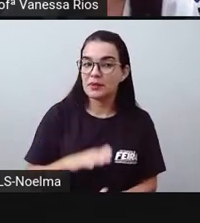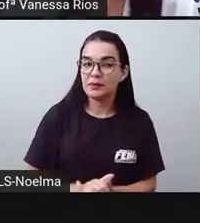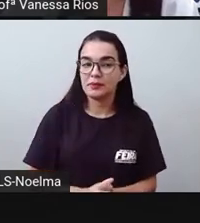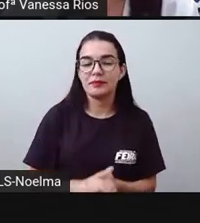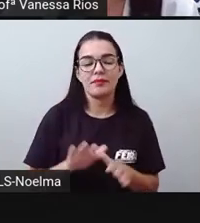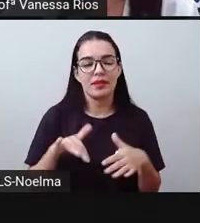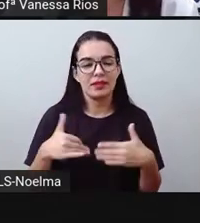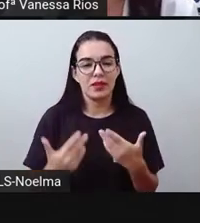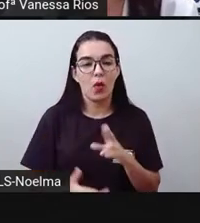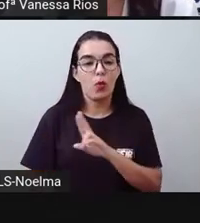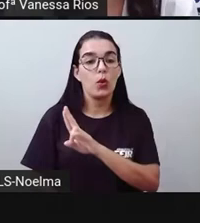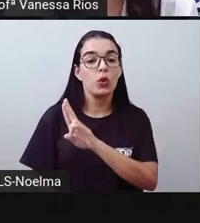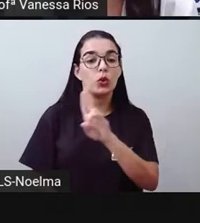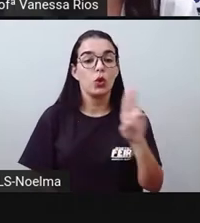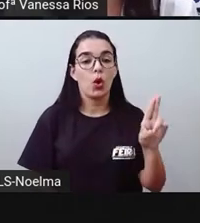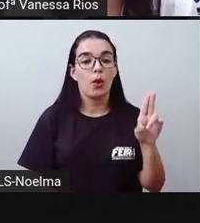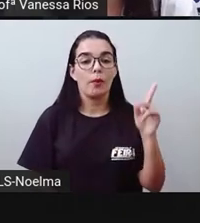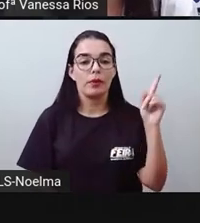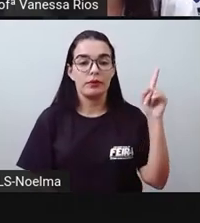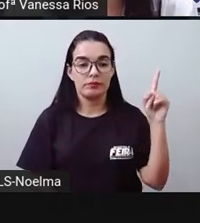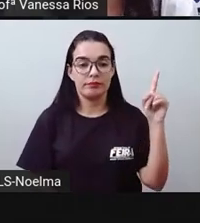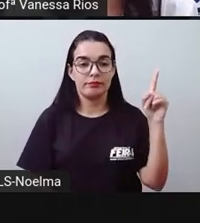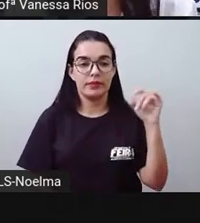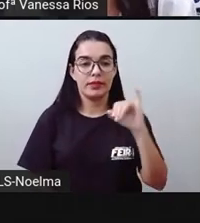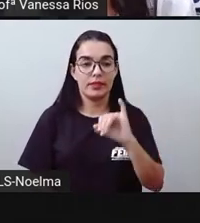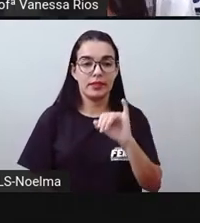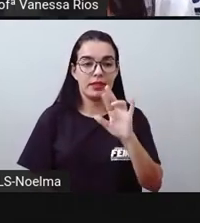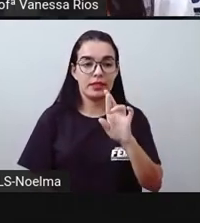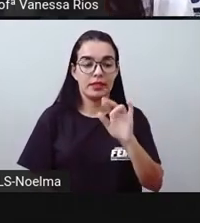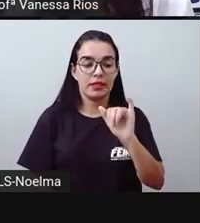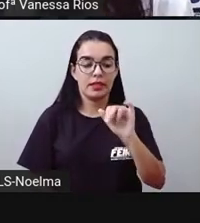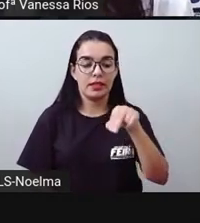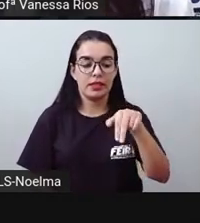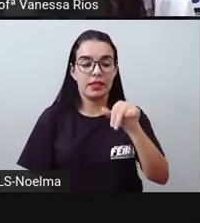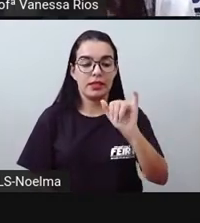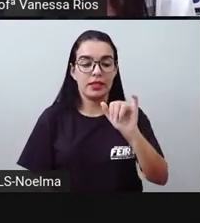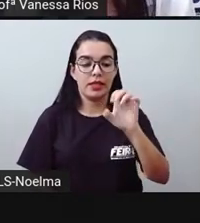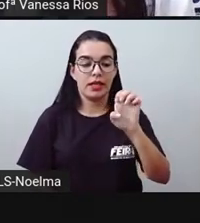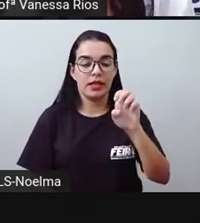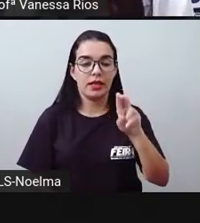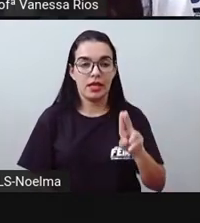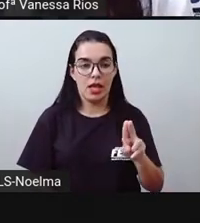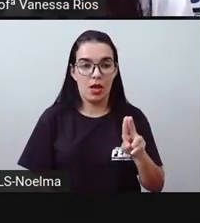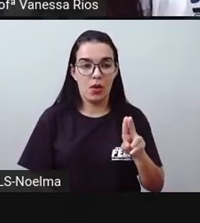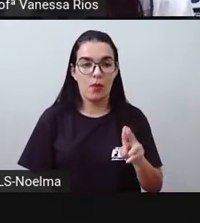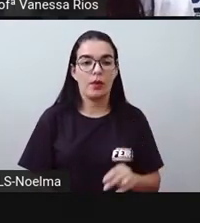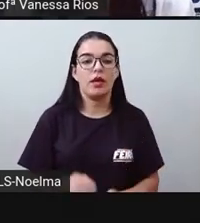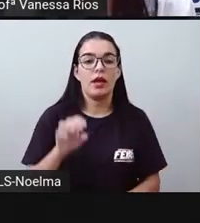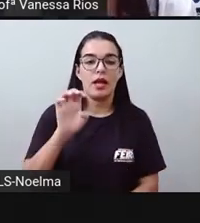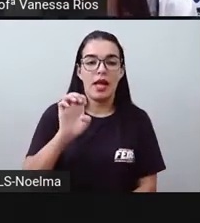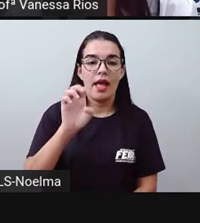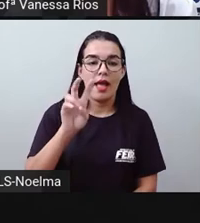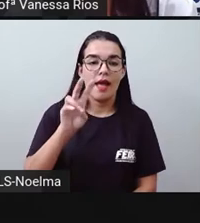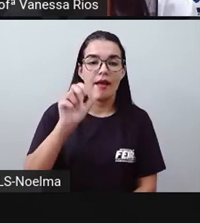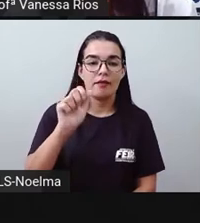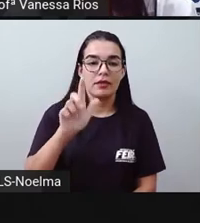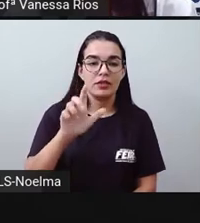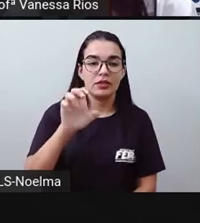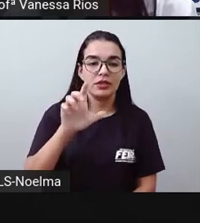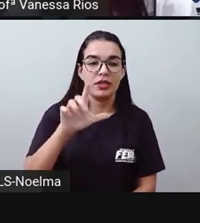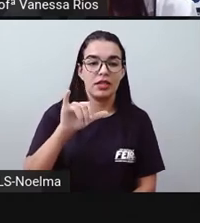Então, Irineu Evangelista de Souza, que esconde de Mauá, que depois passou a ser Barão de Mauá,